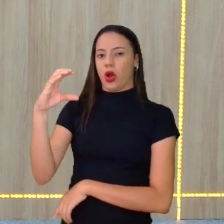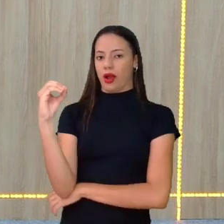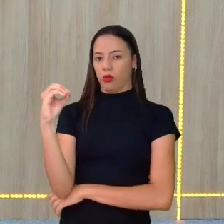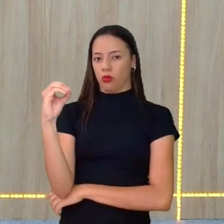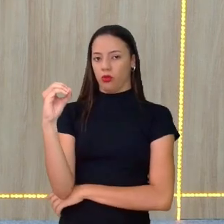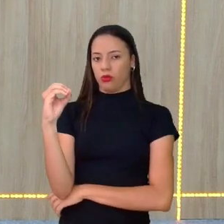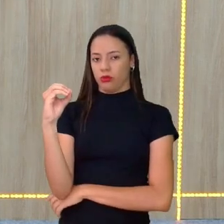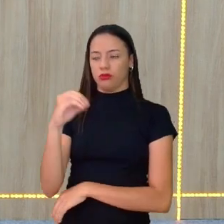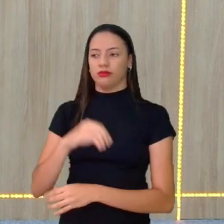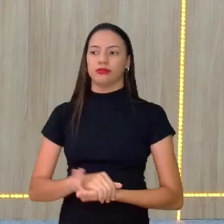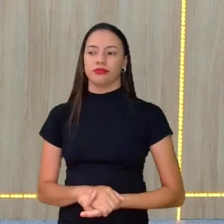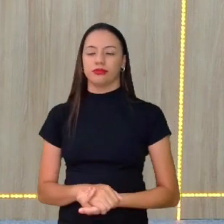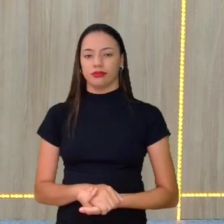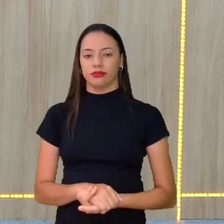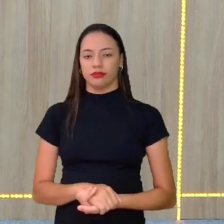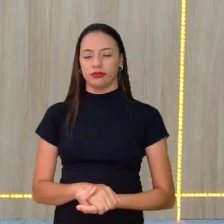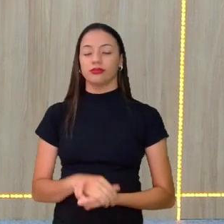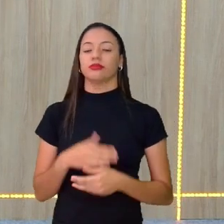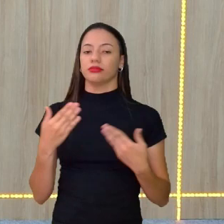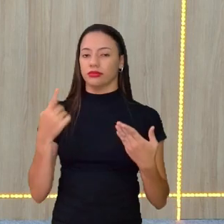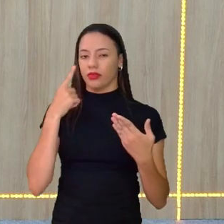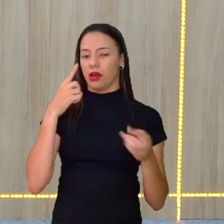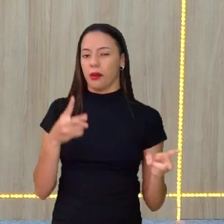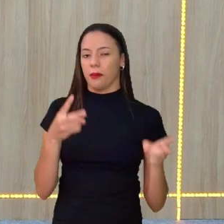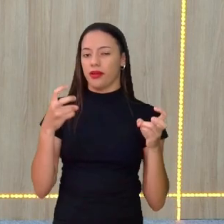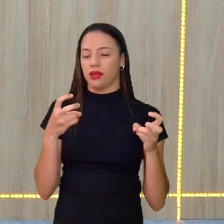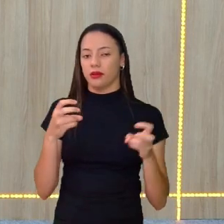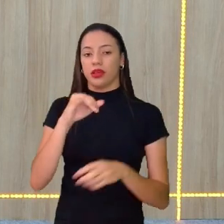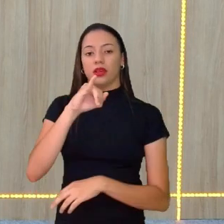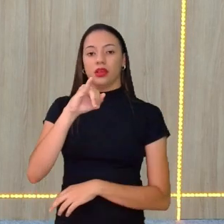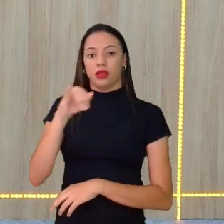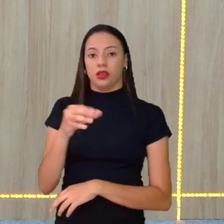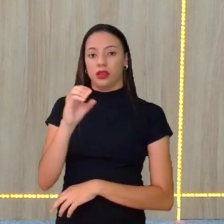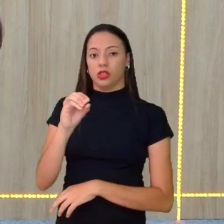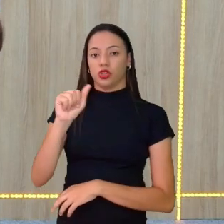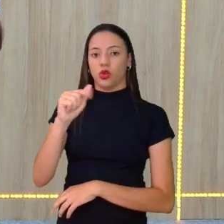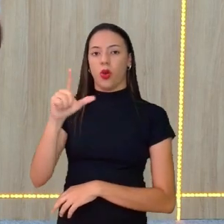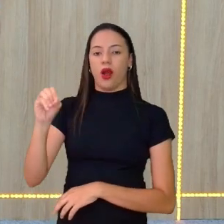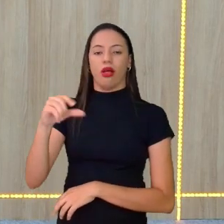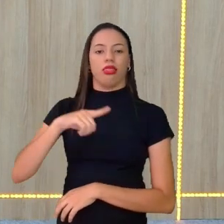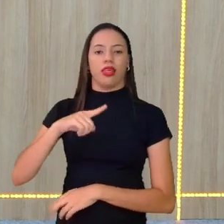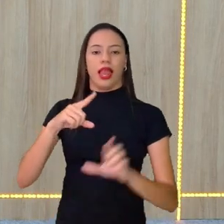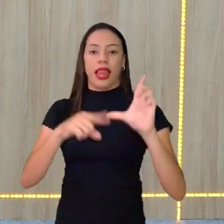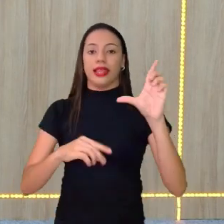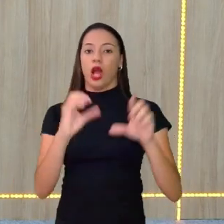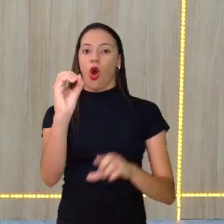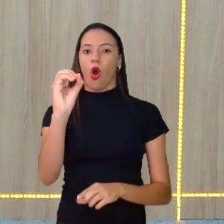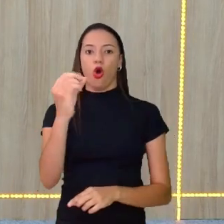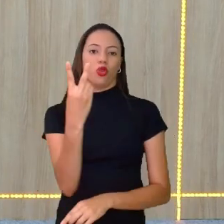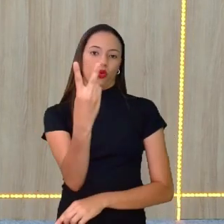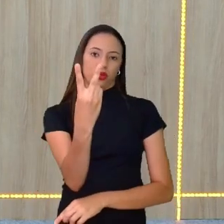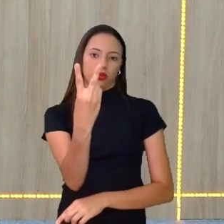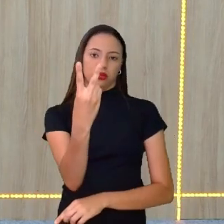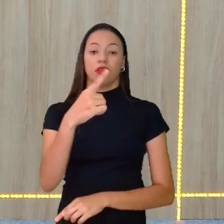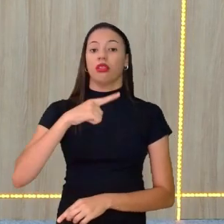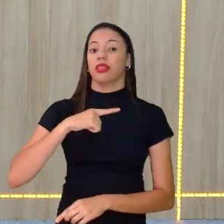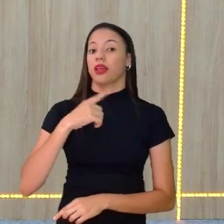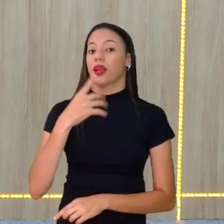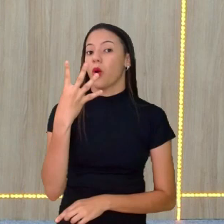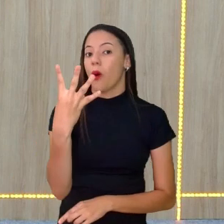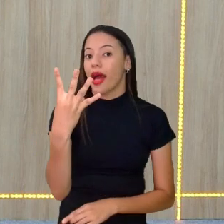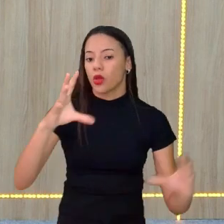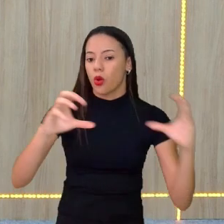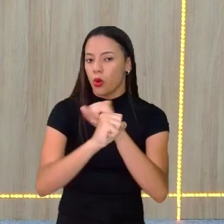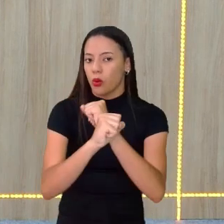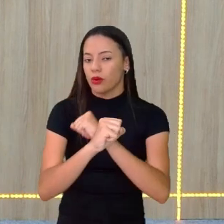-O. O A tem um tio, né? Então, observe aqui, João, tem 2 O. Tem quantas letrinhas? 4, acompanha